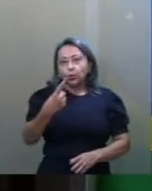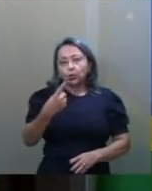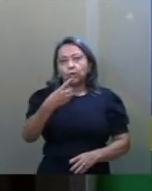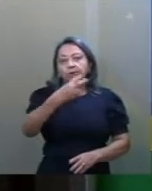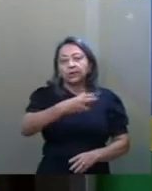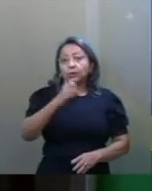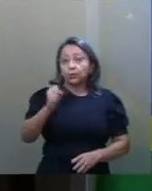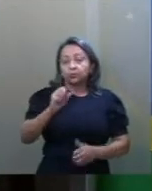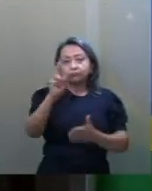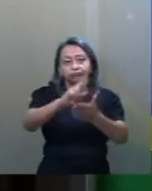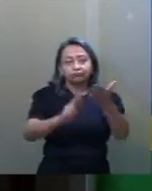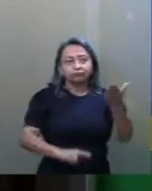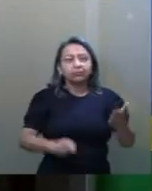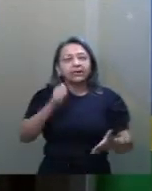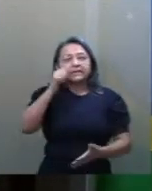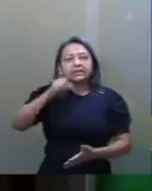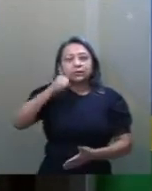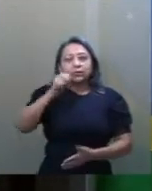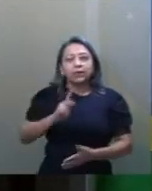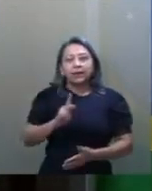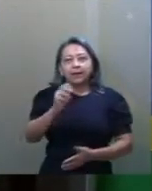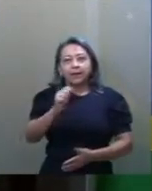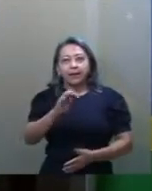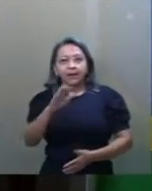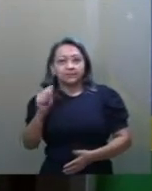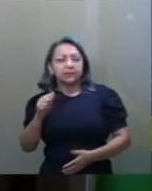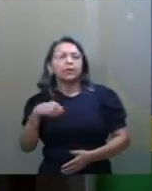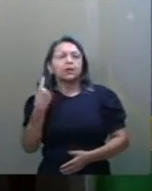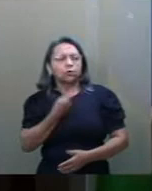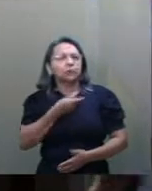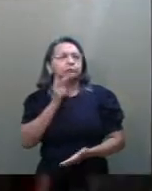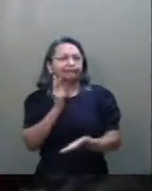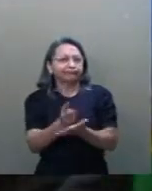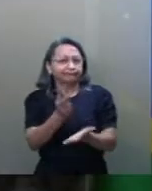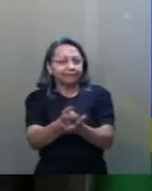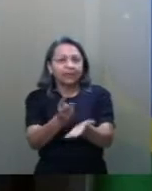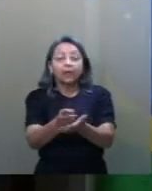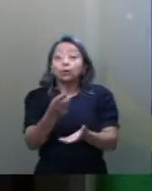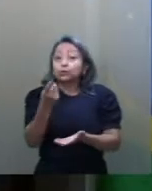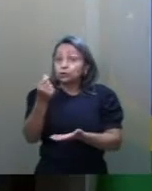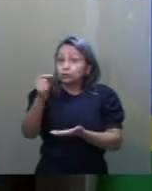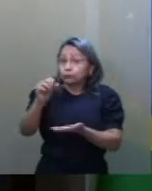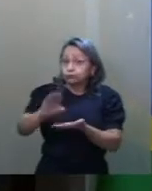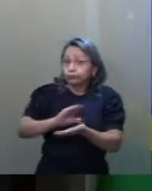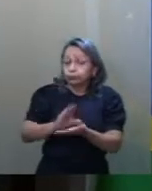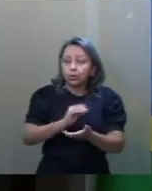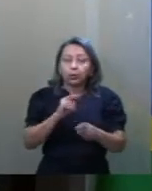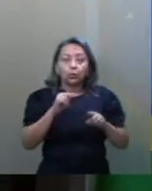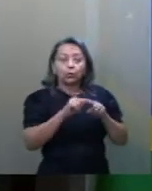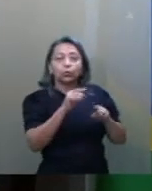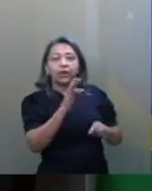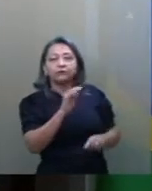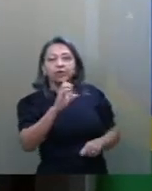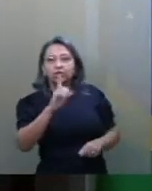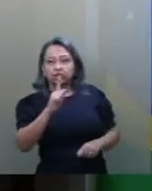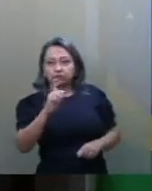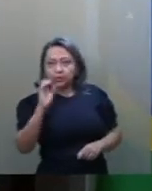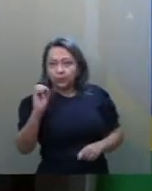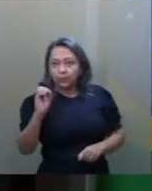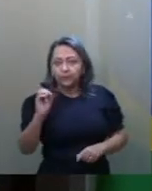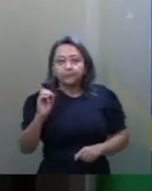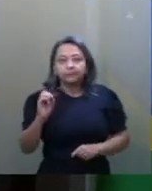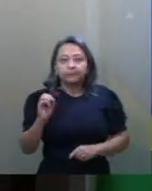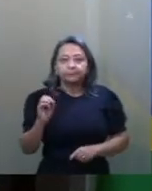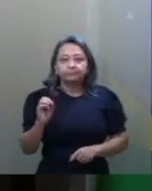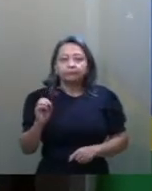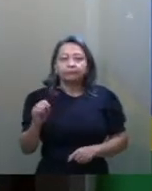pela senadora Cátia Abreu, que a gente mantém os recursos aplicados no FGO para